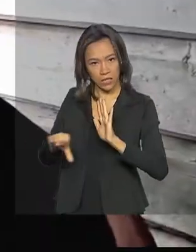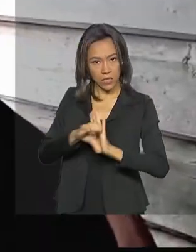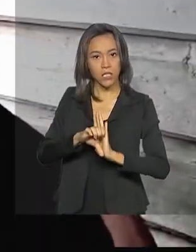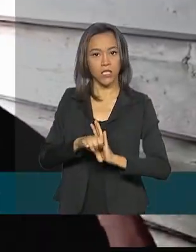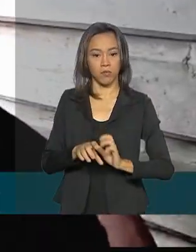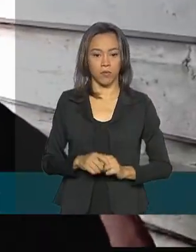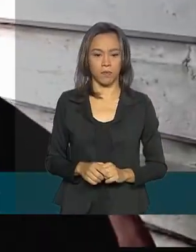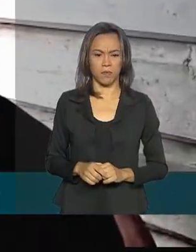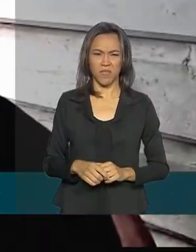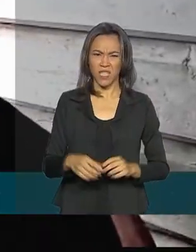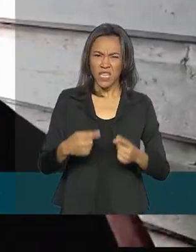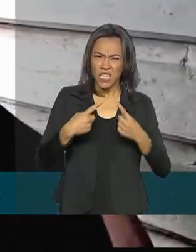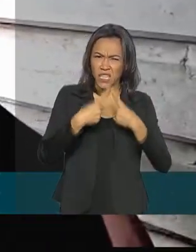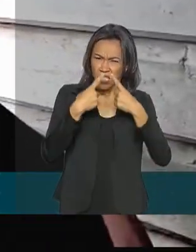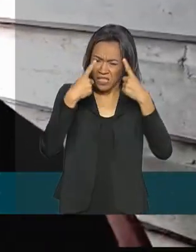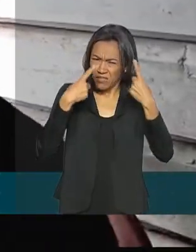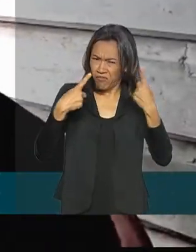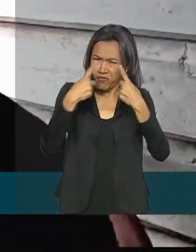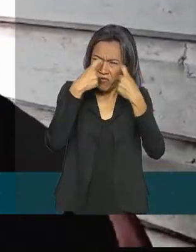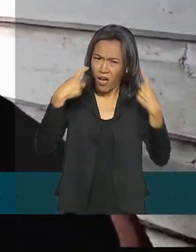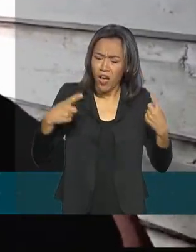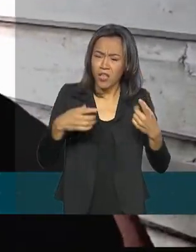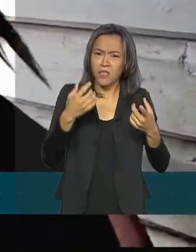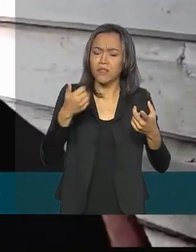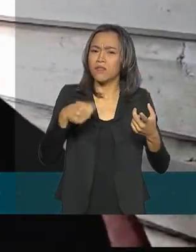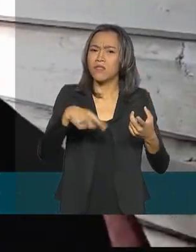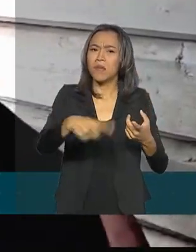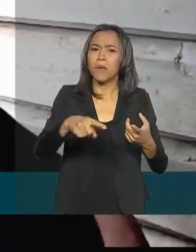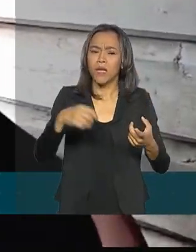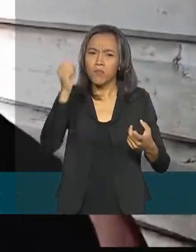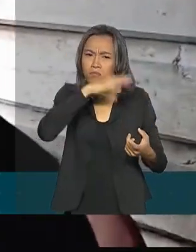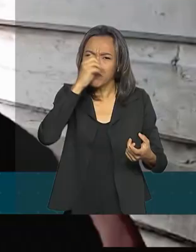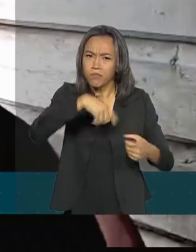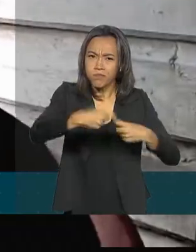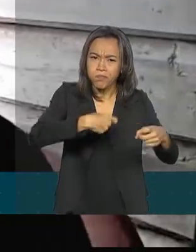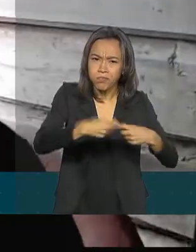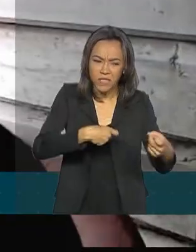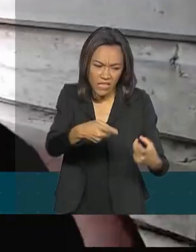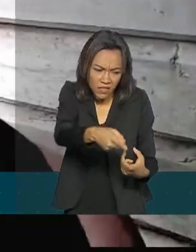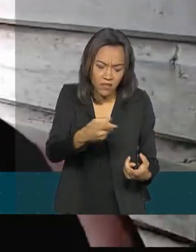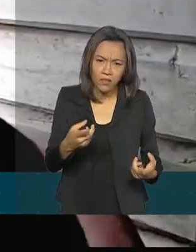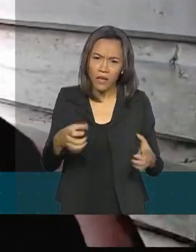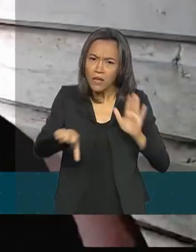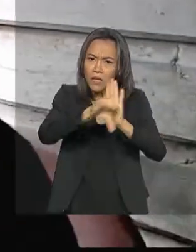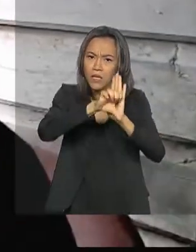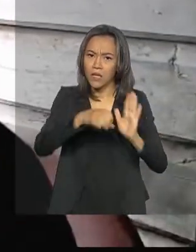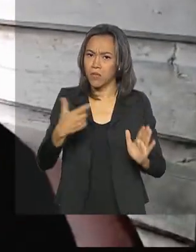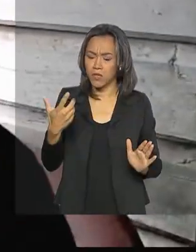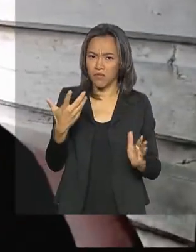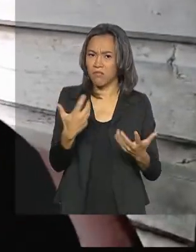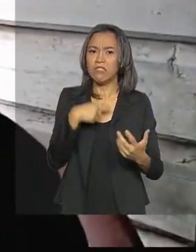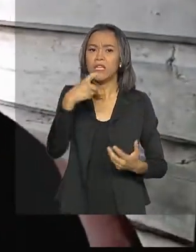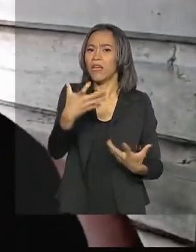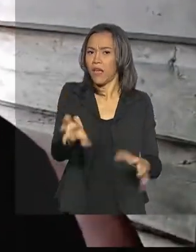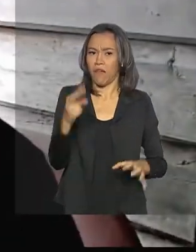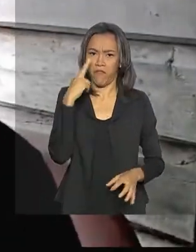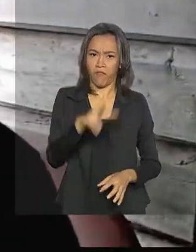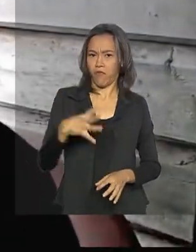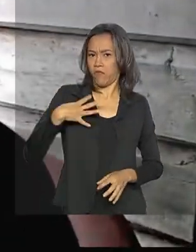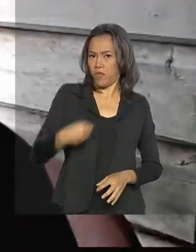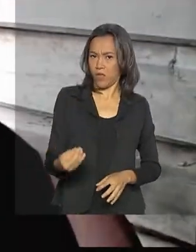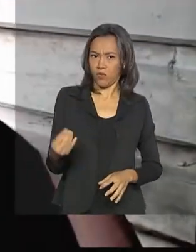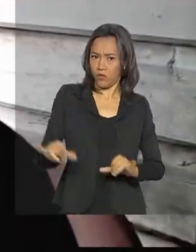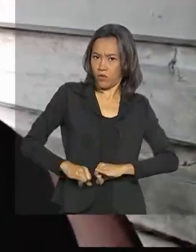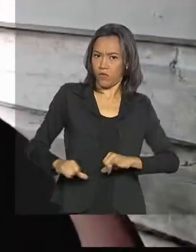Exploração sexual, gente, é crime e ninguém, ninguém gosta de ver seus filhos passando por essa situação, isso é muito